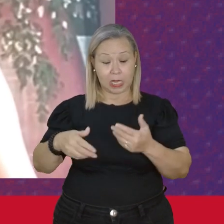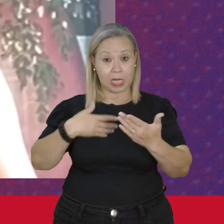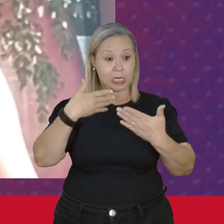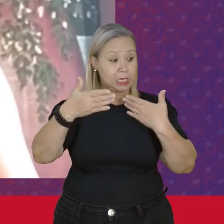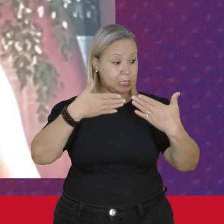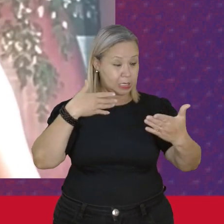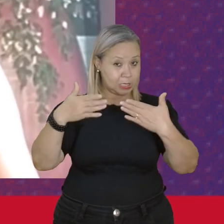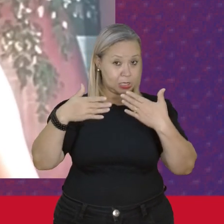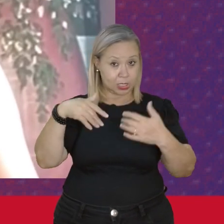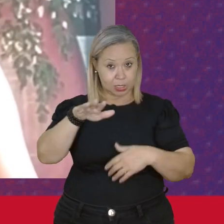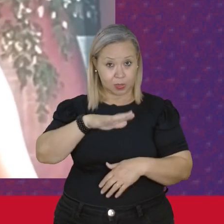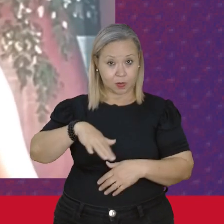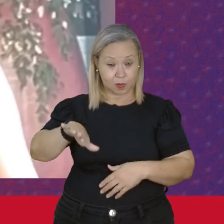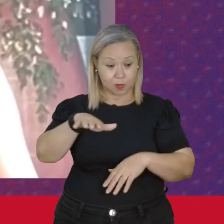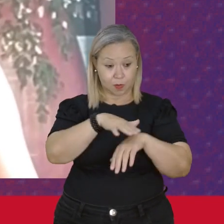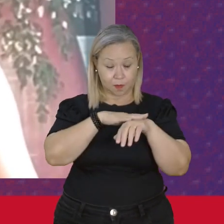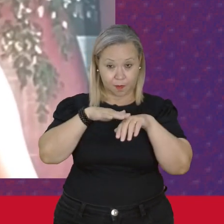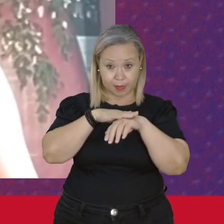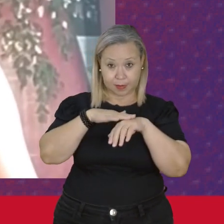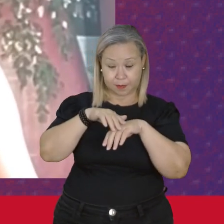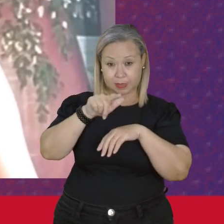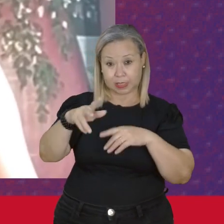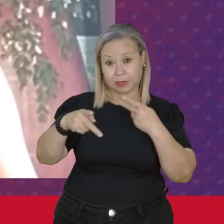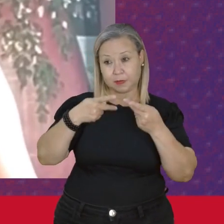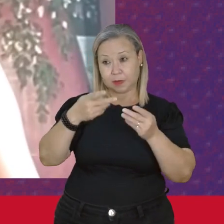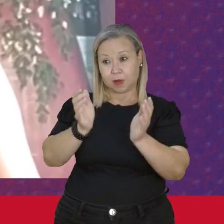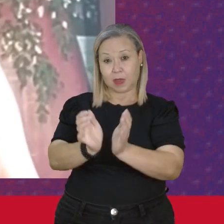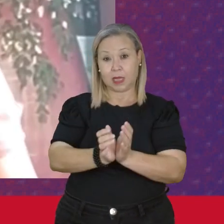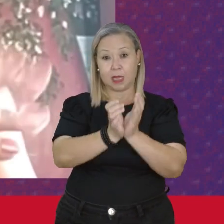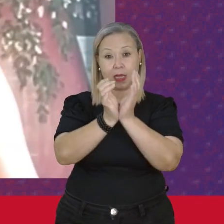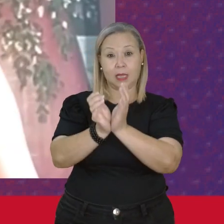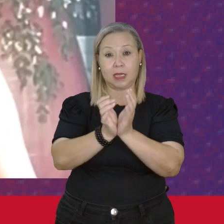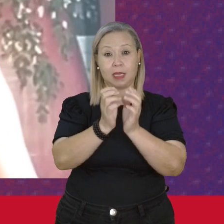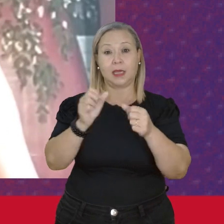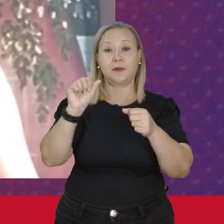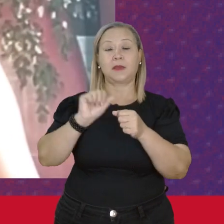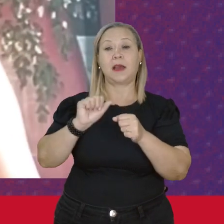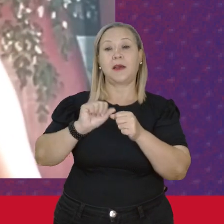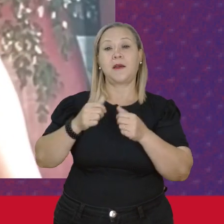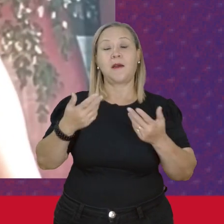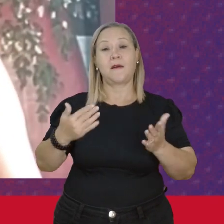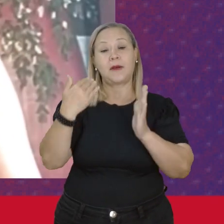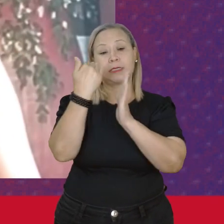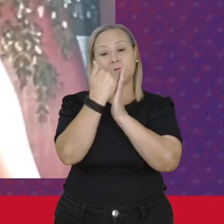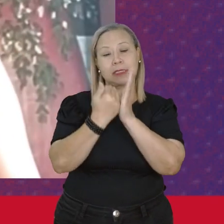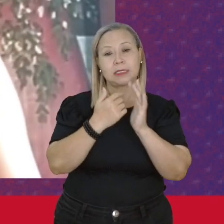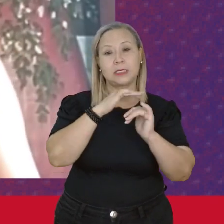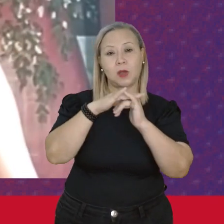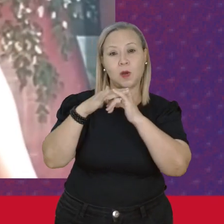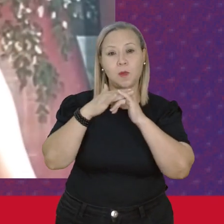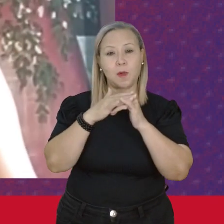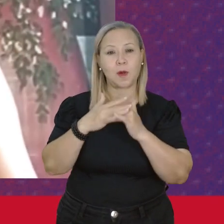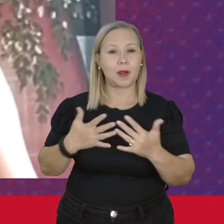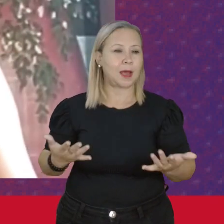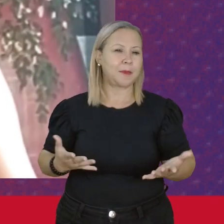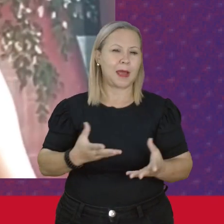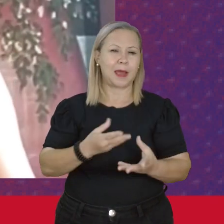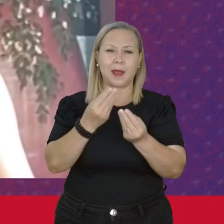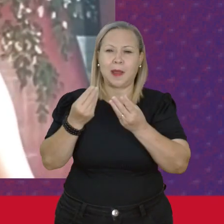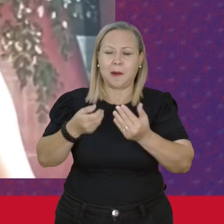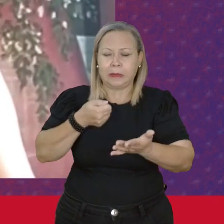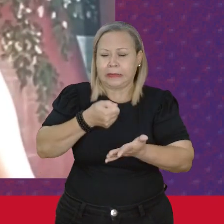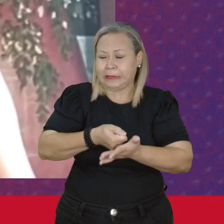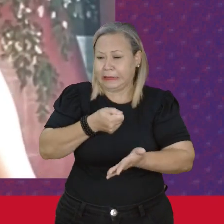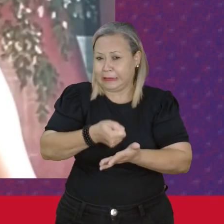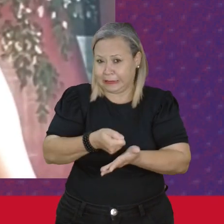vocês Dizendo que a equipe Que está Fazendo o programa É super Super dedicada